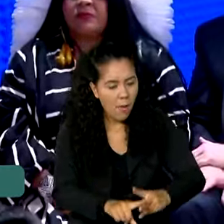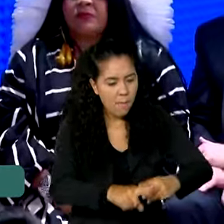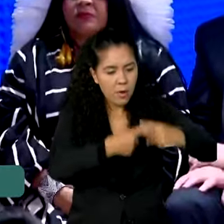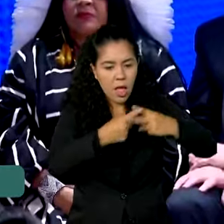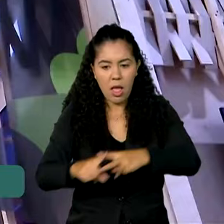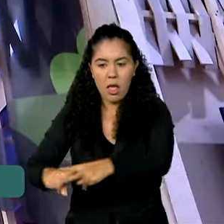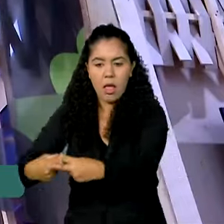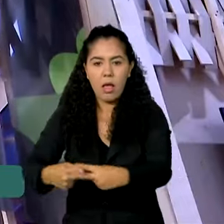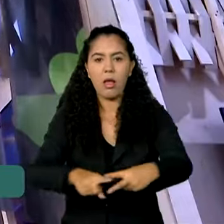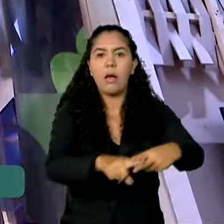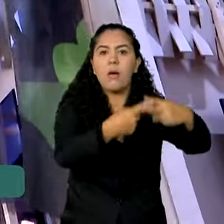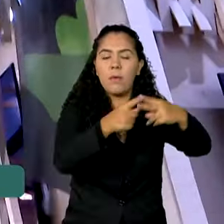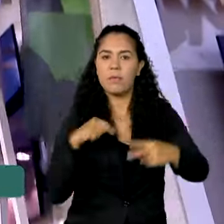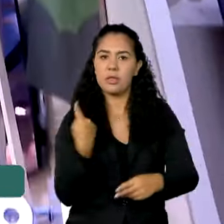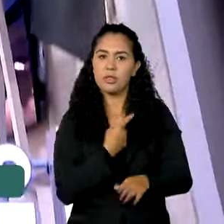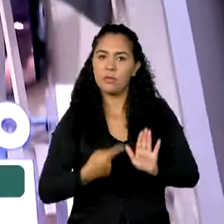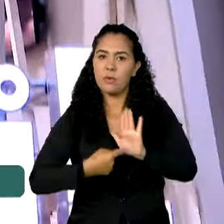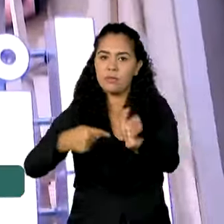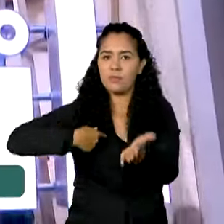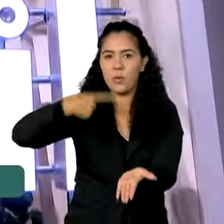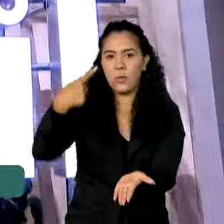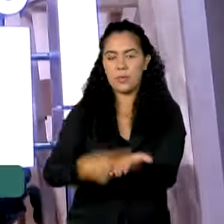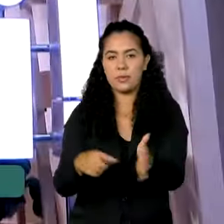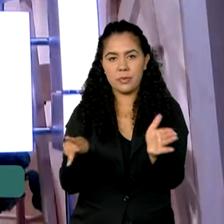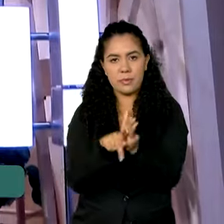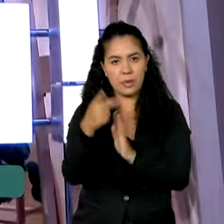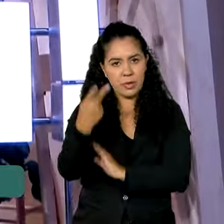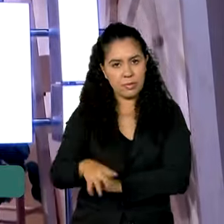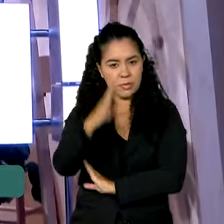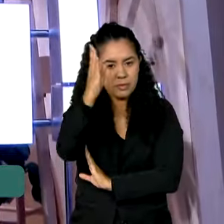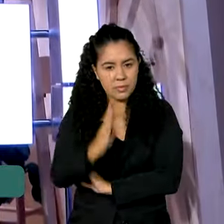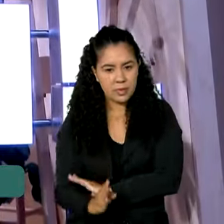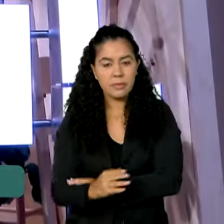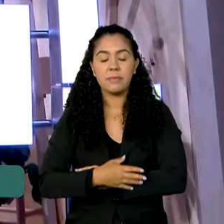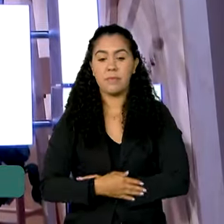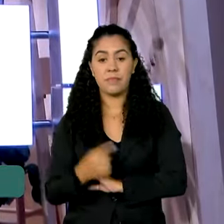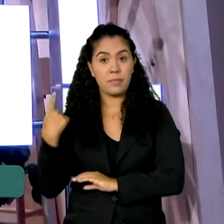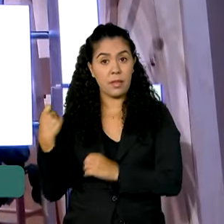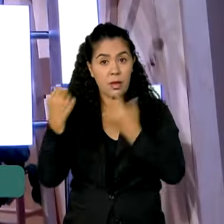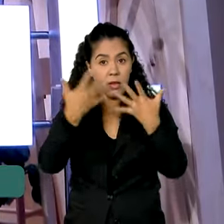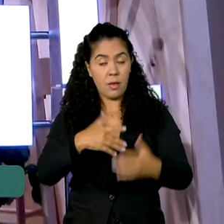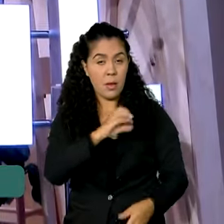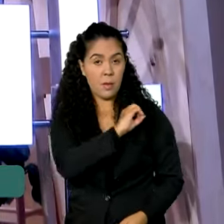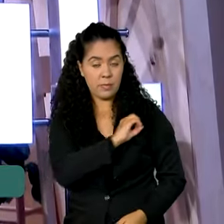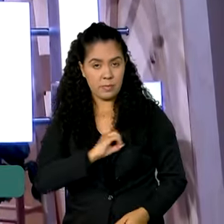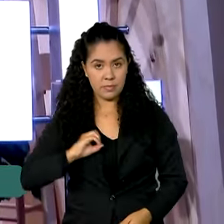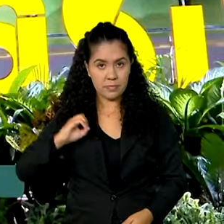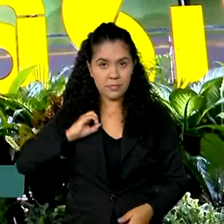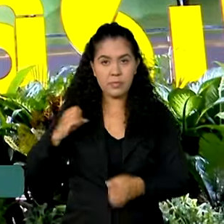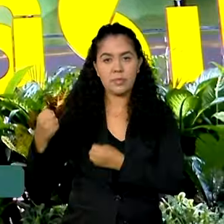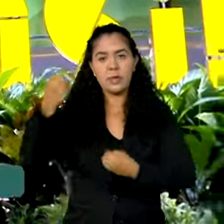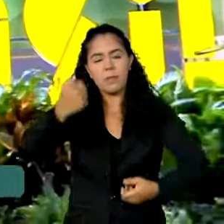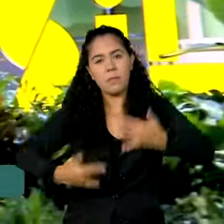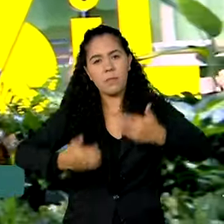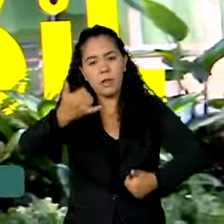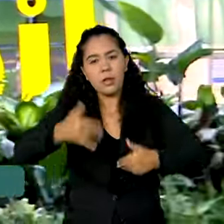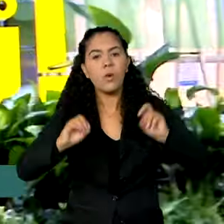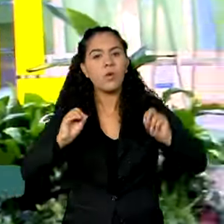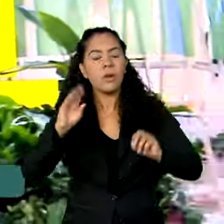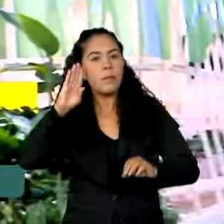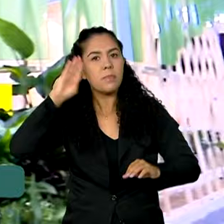nessa agenda no mundo. Durante a abertura do pavilhão, a ministra Marina Silva destacou os resultados brasileiros já